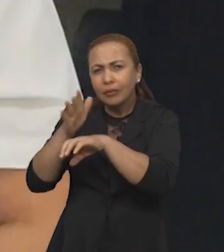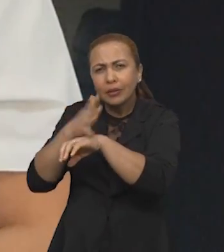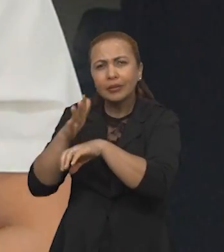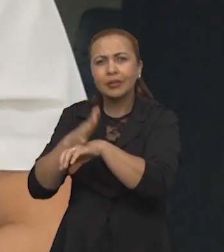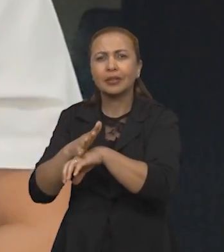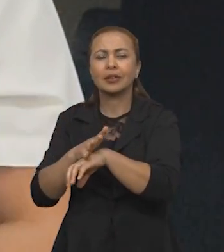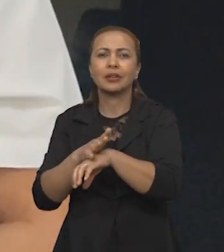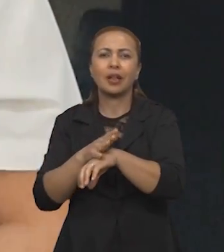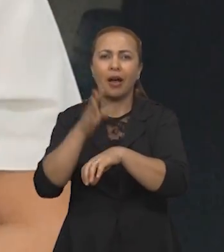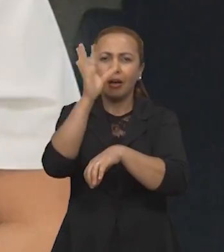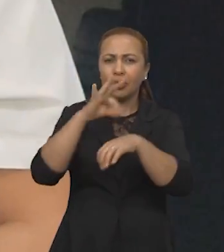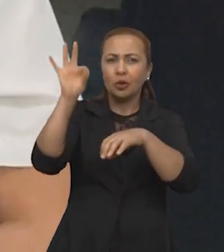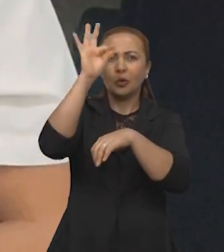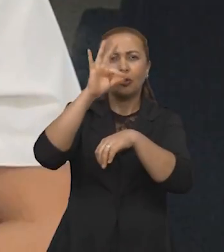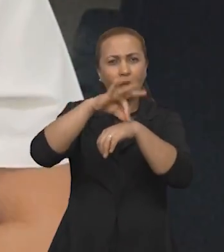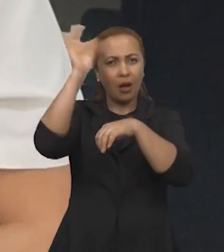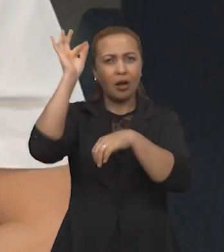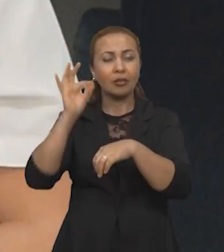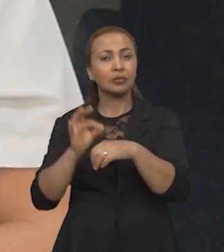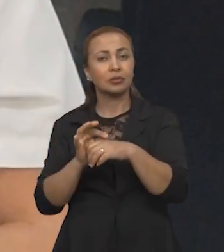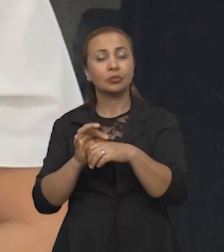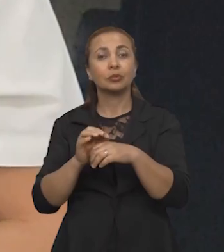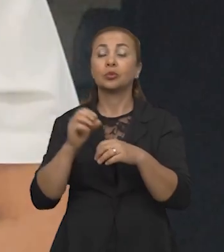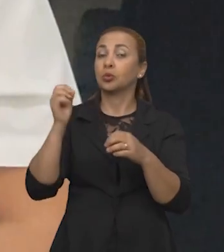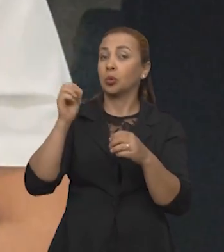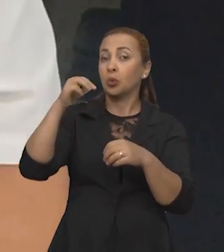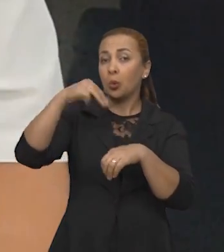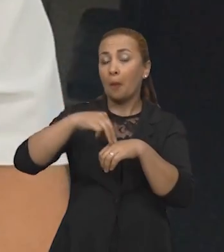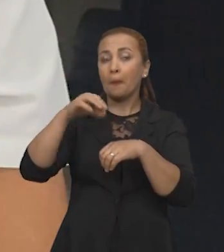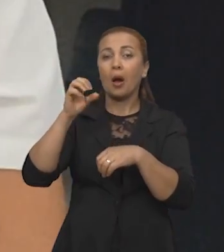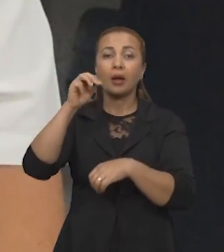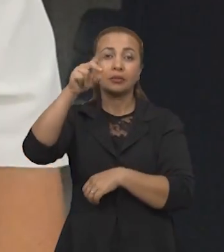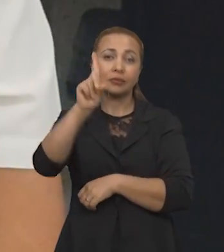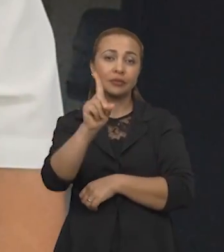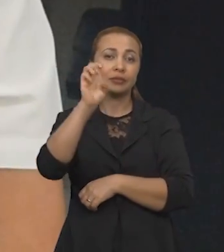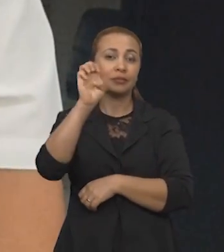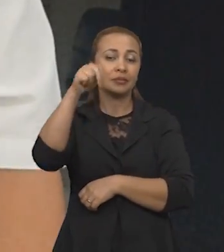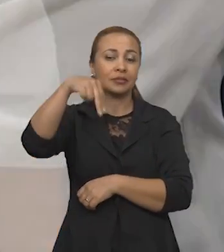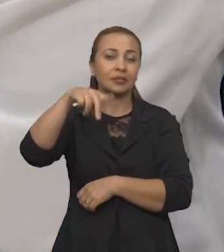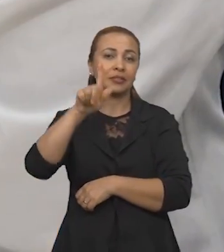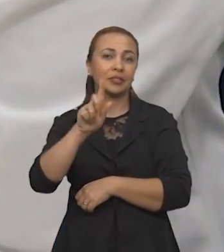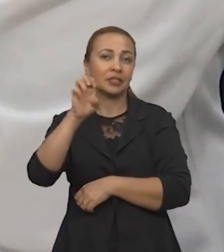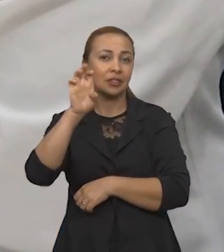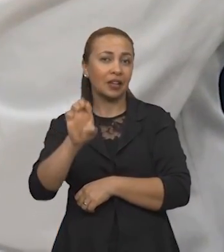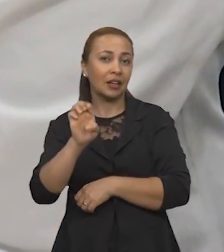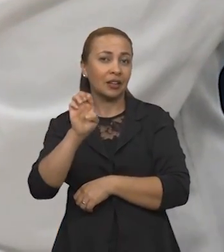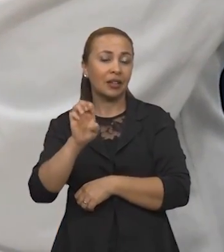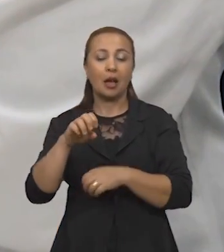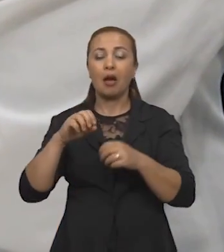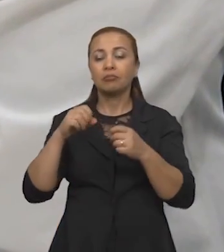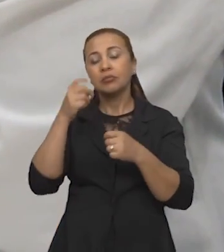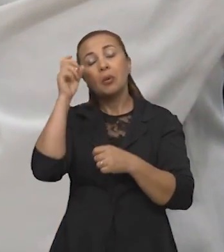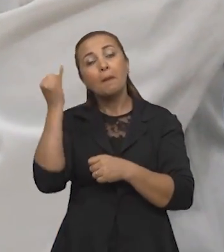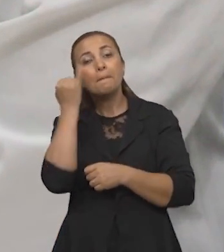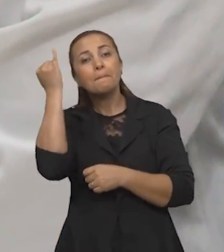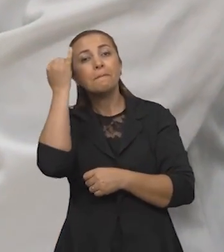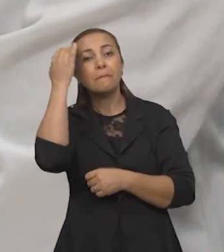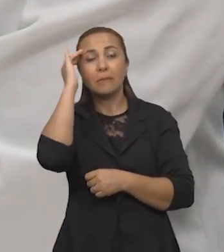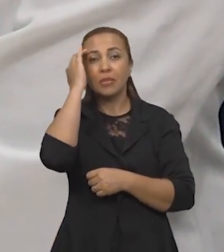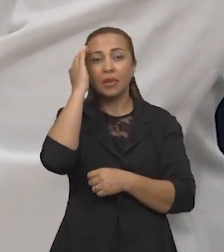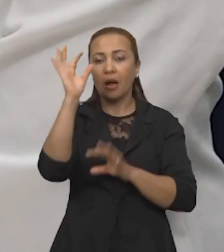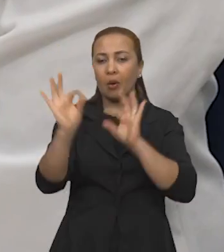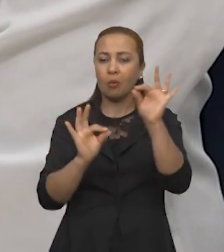jovens, em larvas e em adultos do Aedes aegypti. É importante salientar que este controle alternativo,